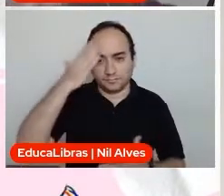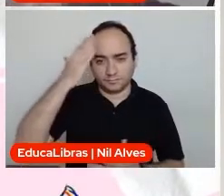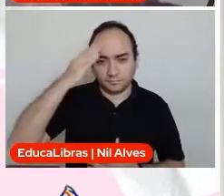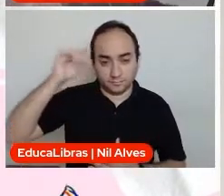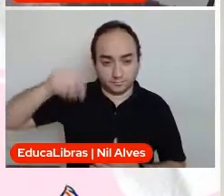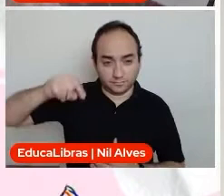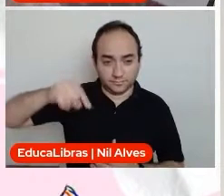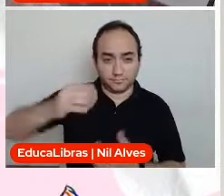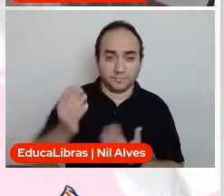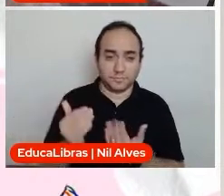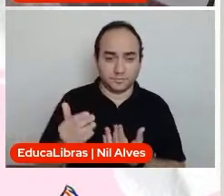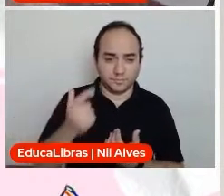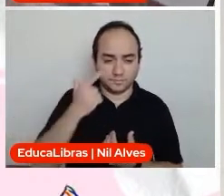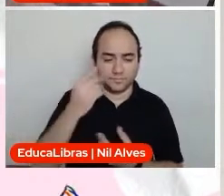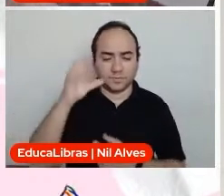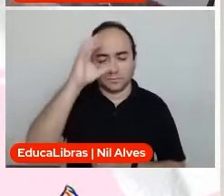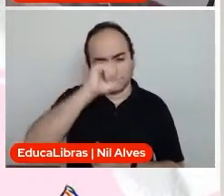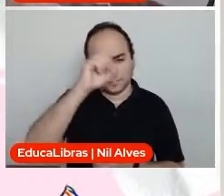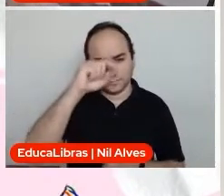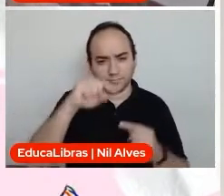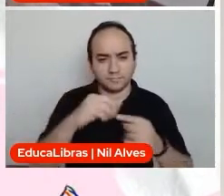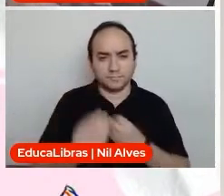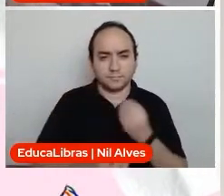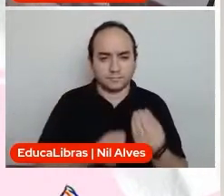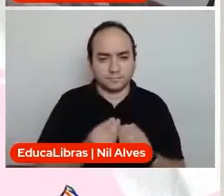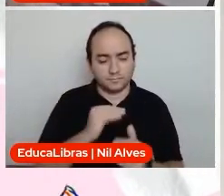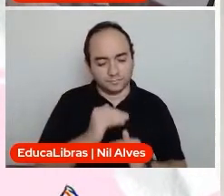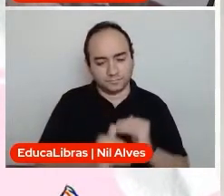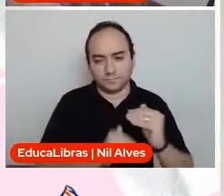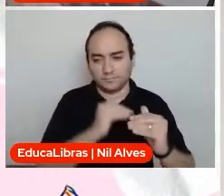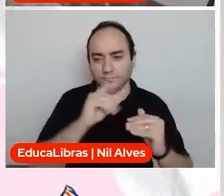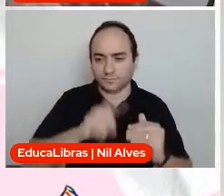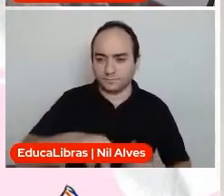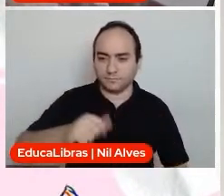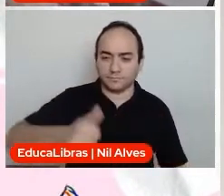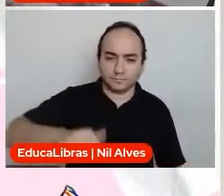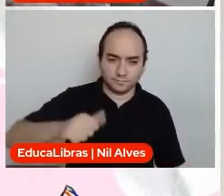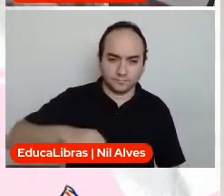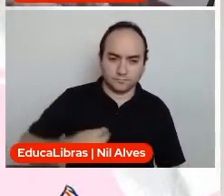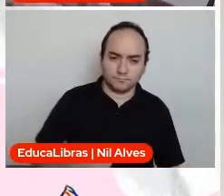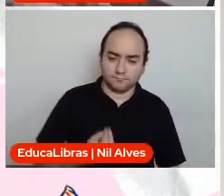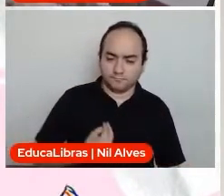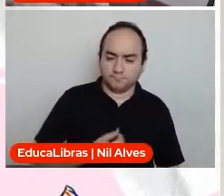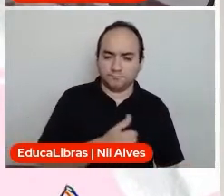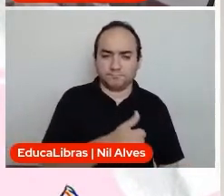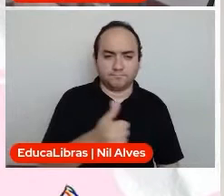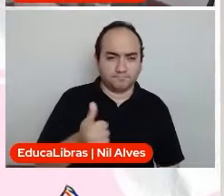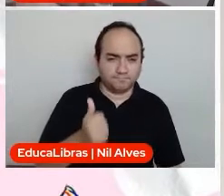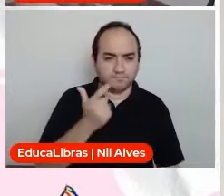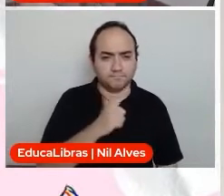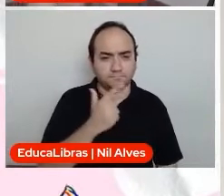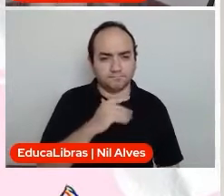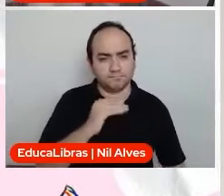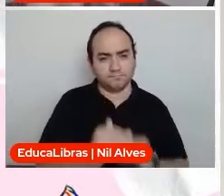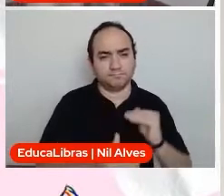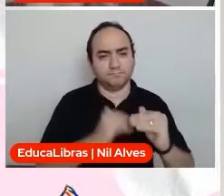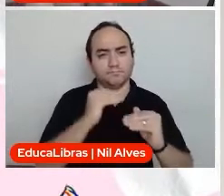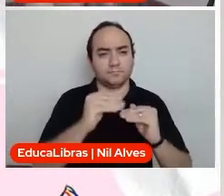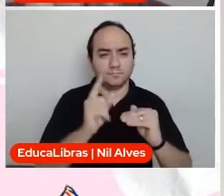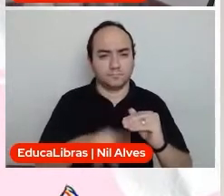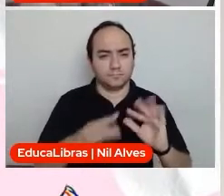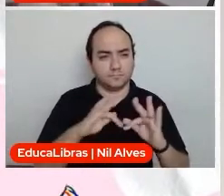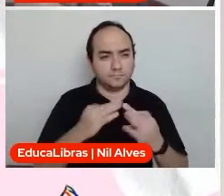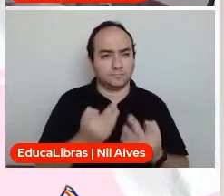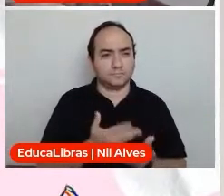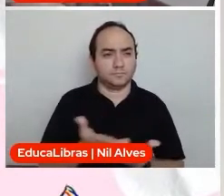Acenda, para que ele consiga ter uma qualidade de vida, ter uma situação de vida muito melhor do que a sua família na